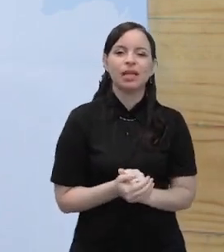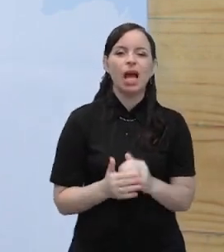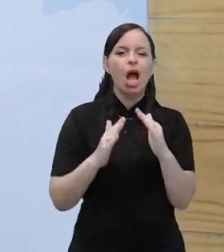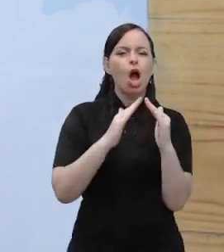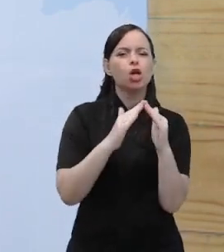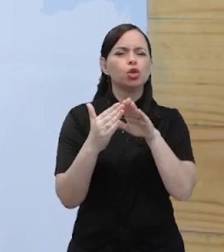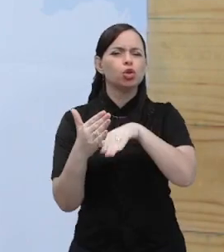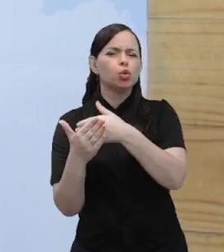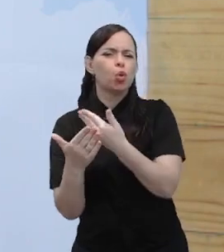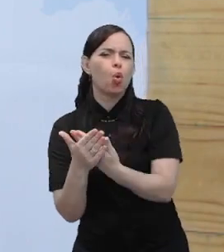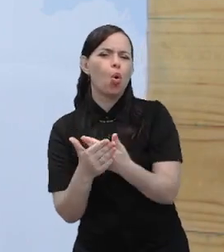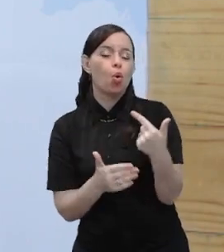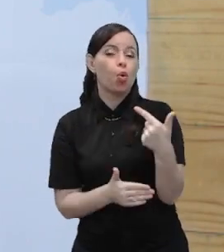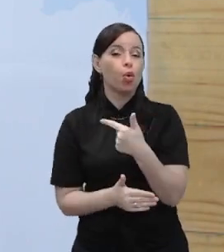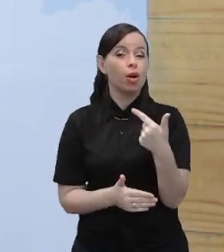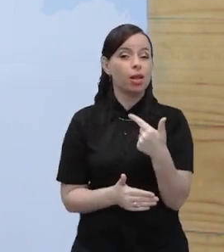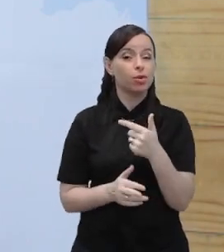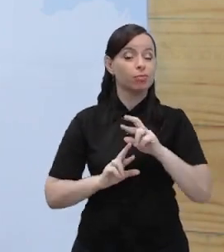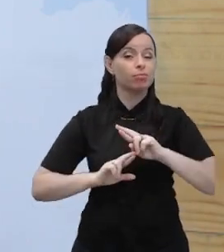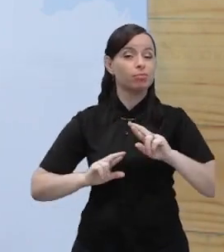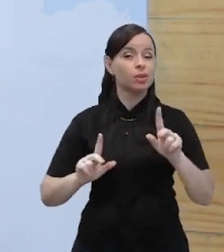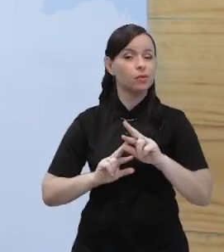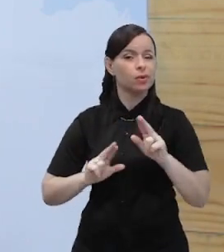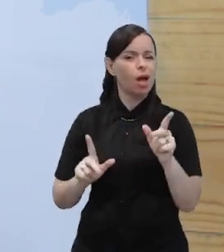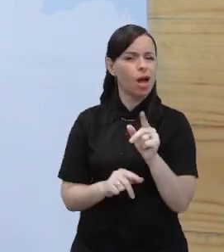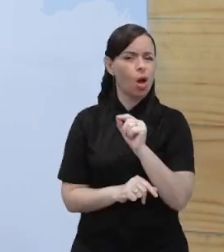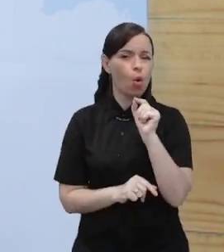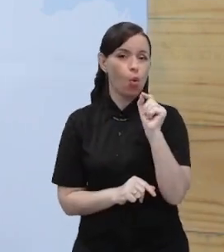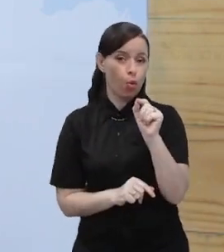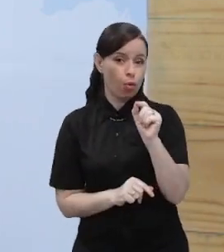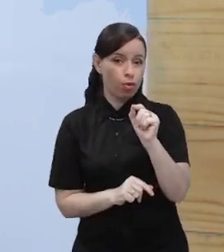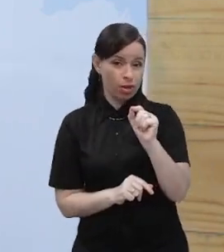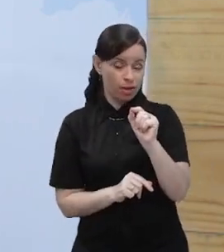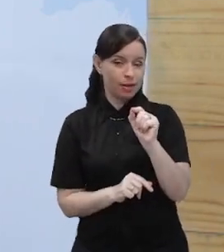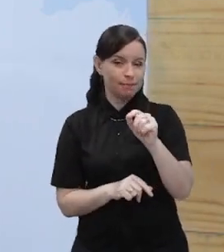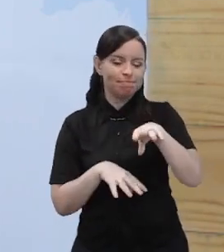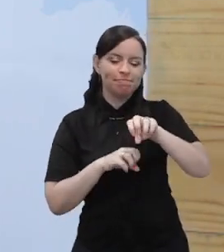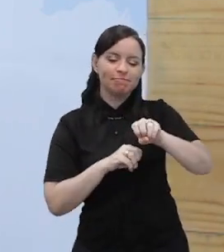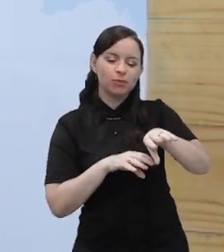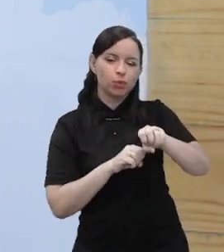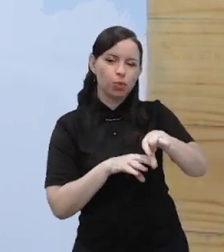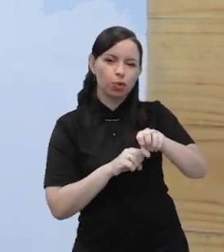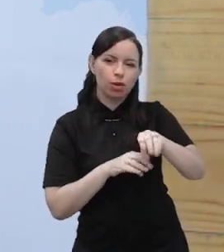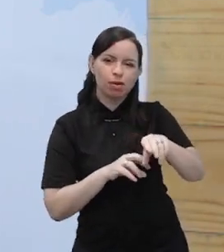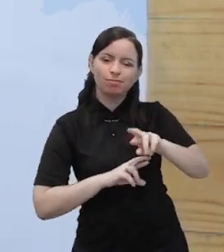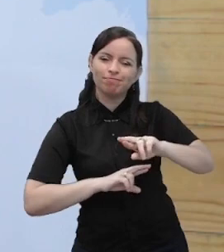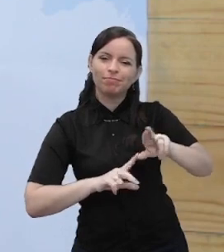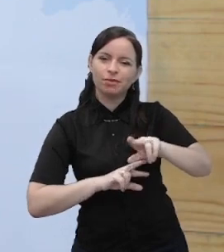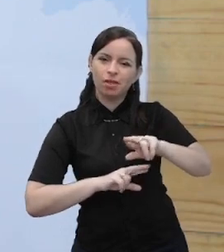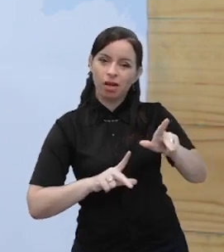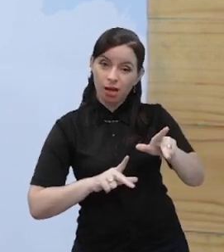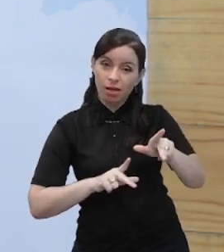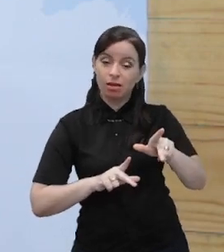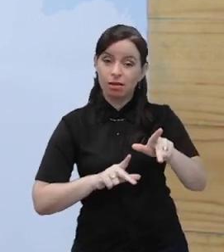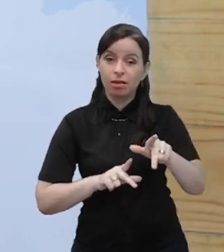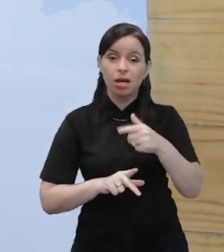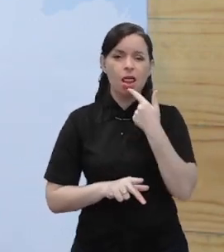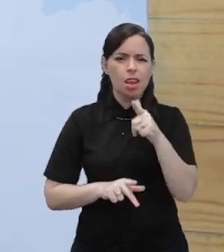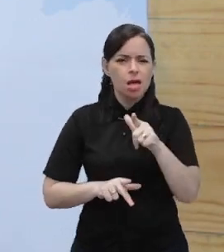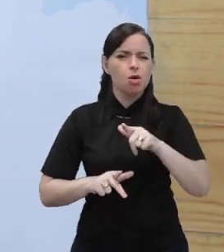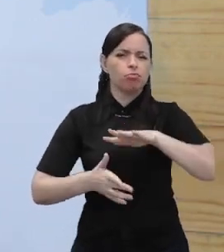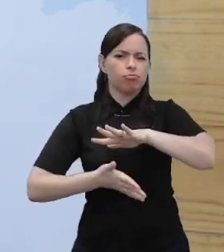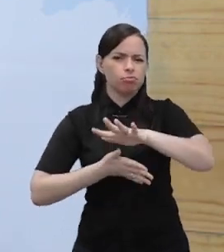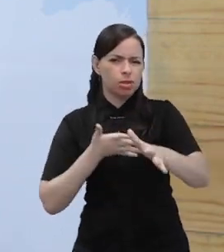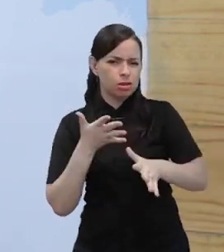escolas, muitas vezes, elas têm uma diferença na questão da oferta da educação na modalidade língua de sinais ou